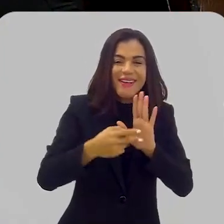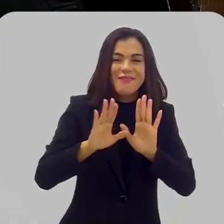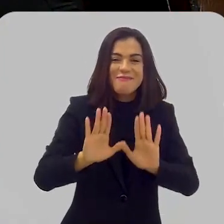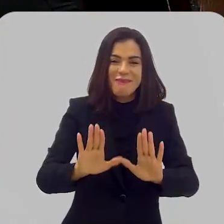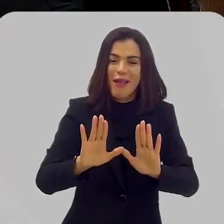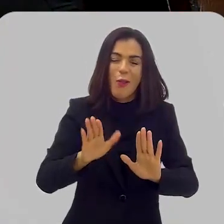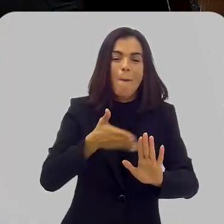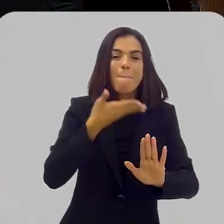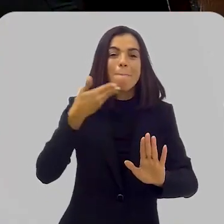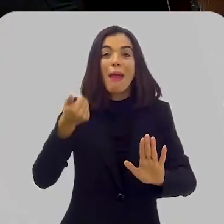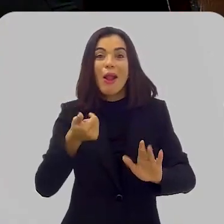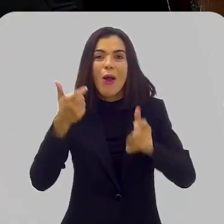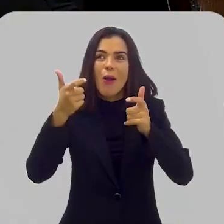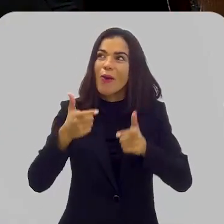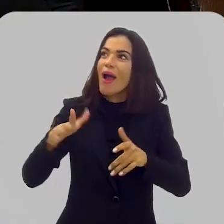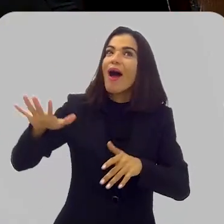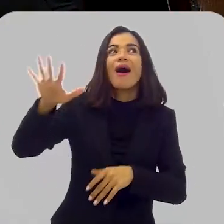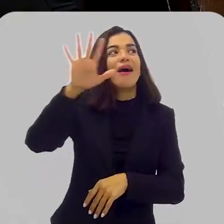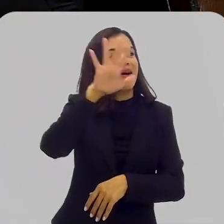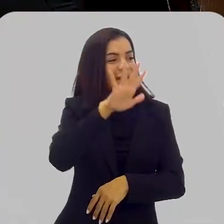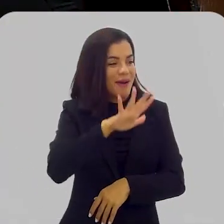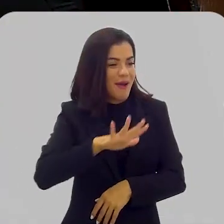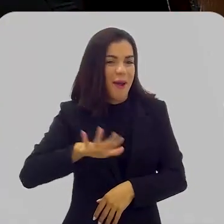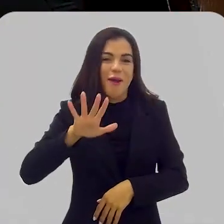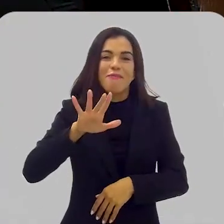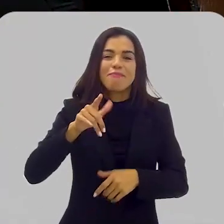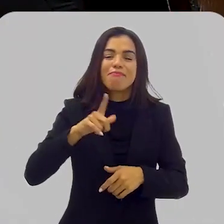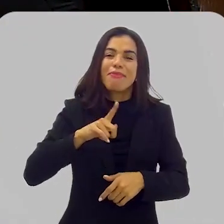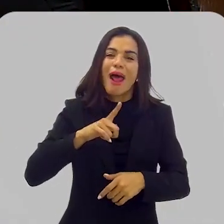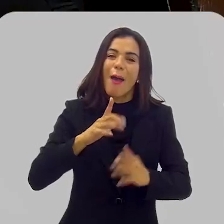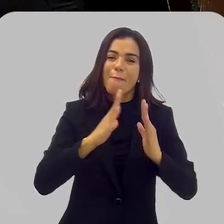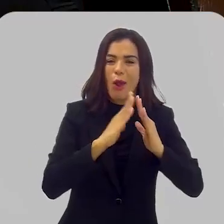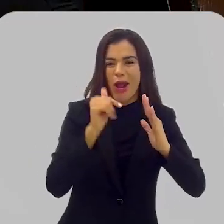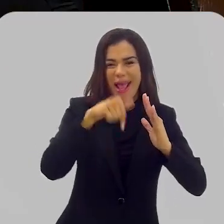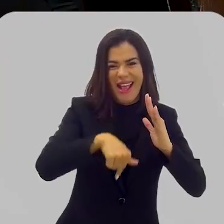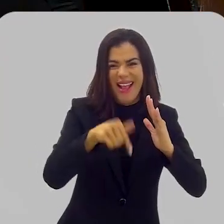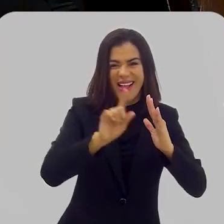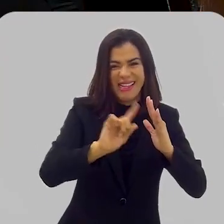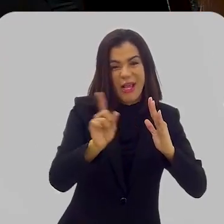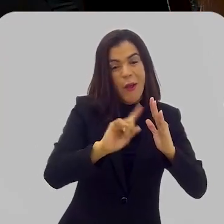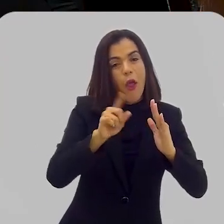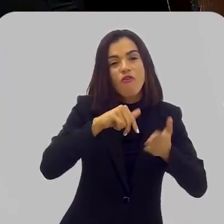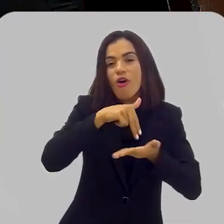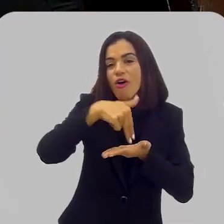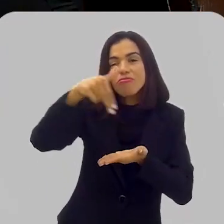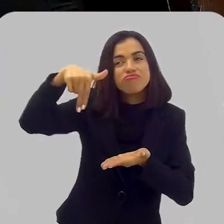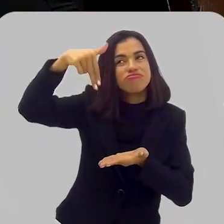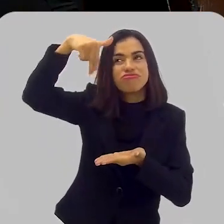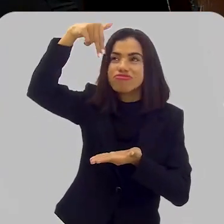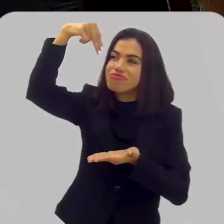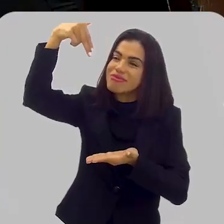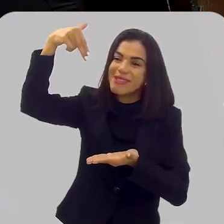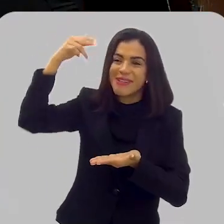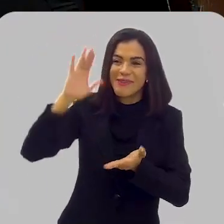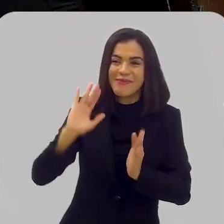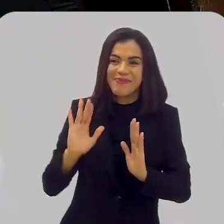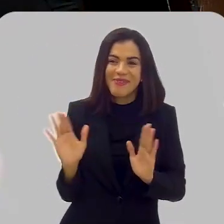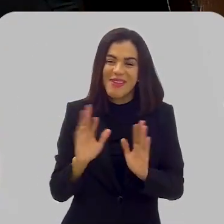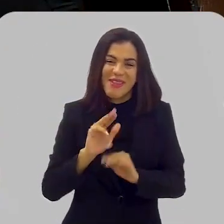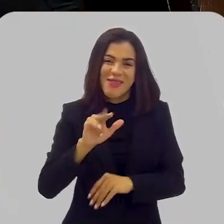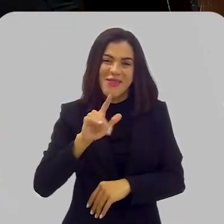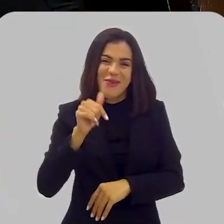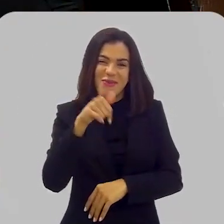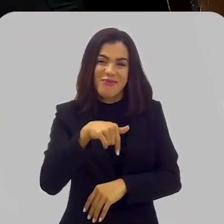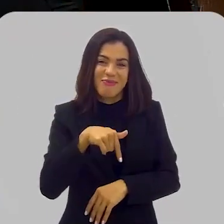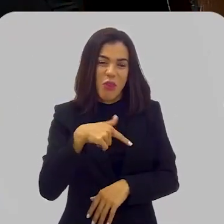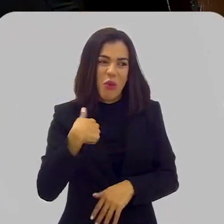tenha, não é o melhor para abrigar espíritos que queiram evoluir. Então, eu prefiro ir em busca da luz e não vir aqui.